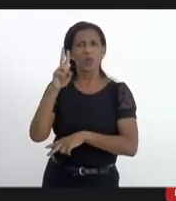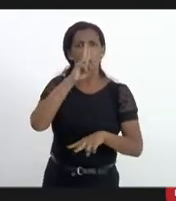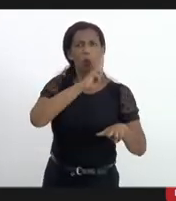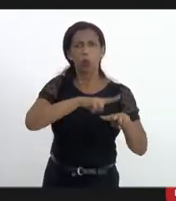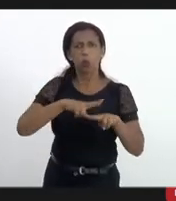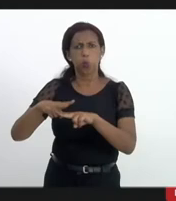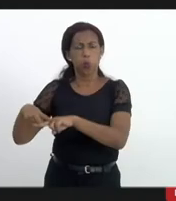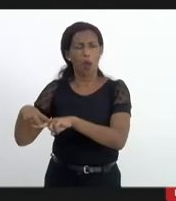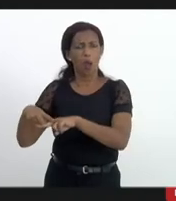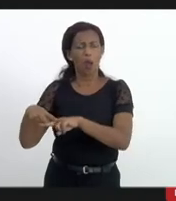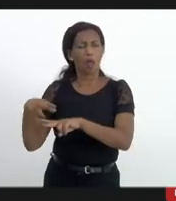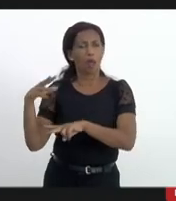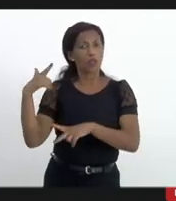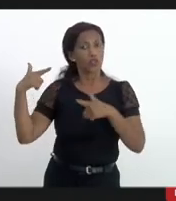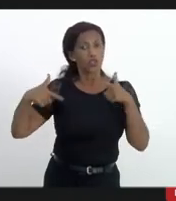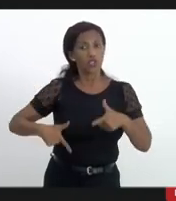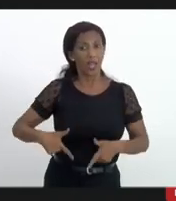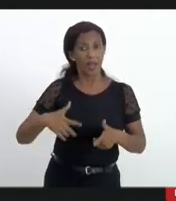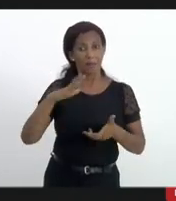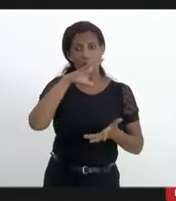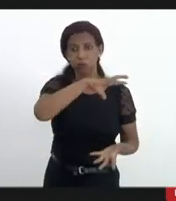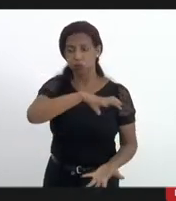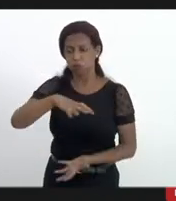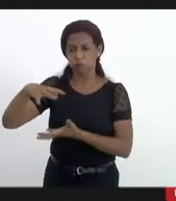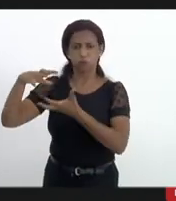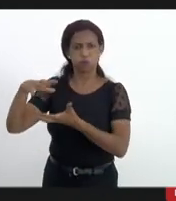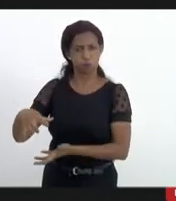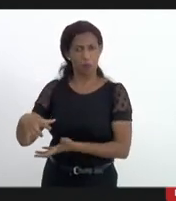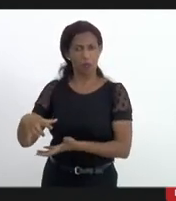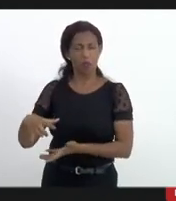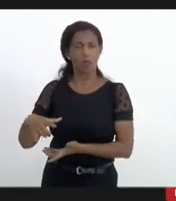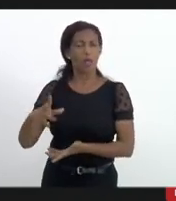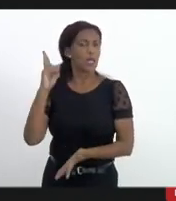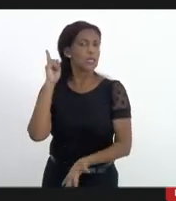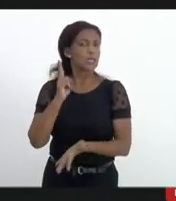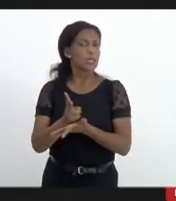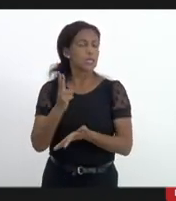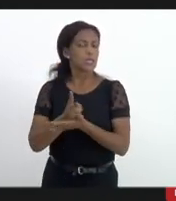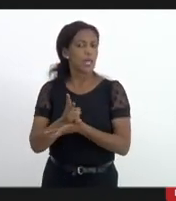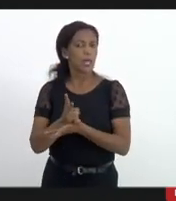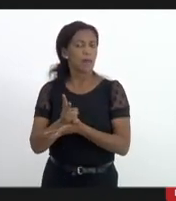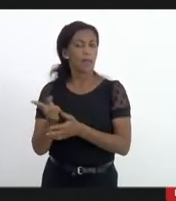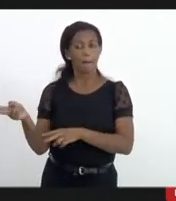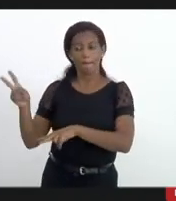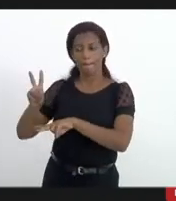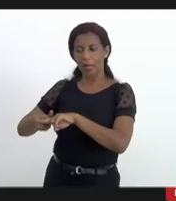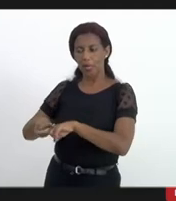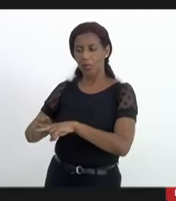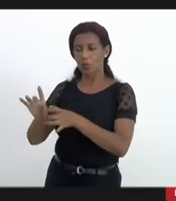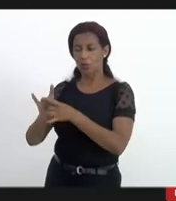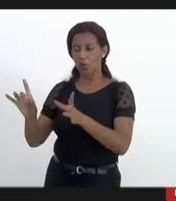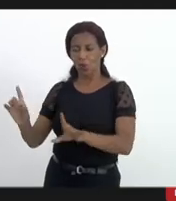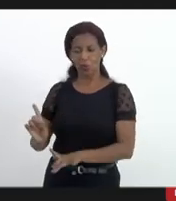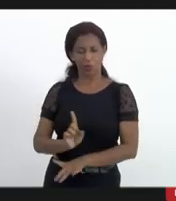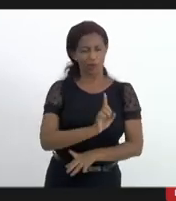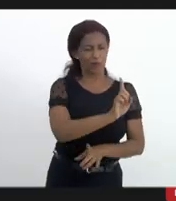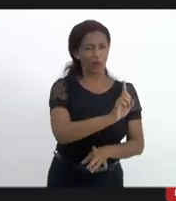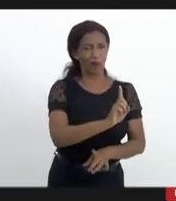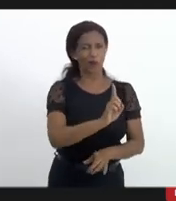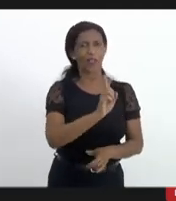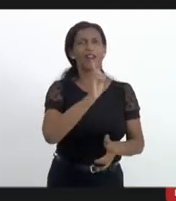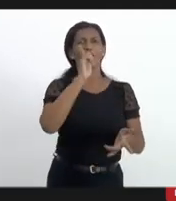ano a maioria deles reincidentes então quer sinal que a gente está na ponta da linha